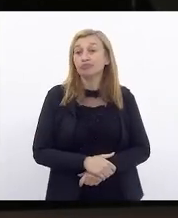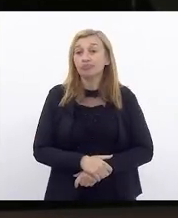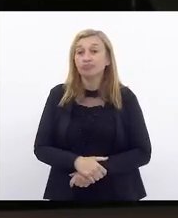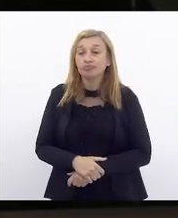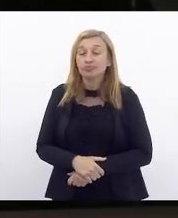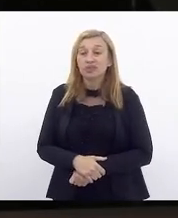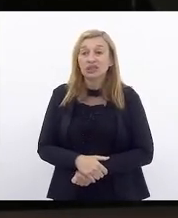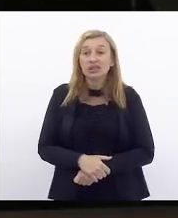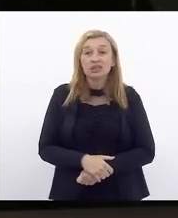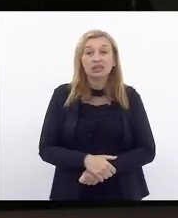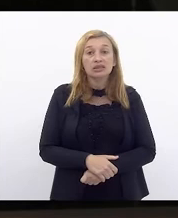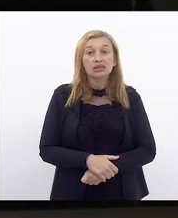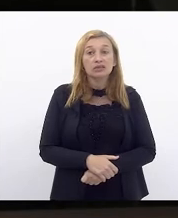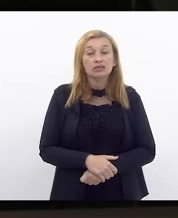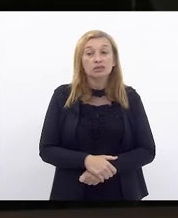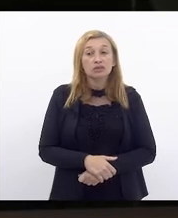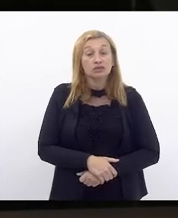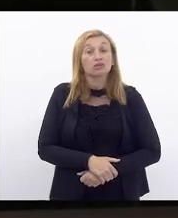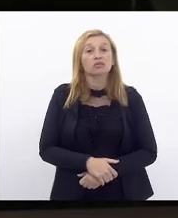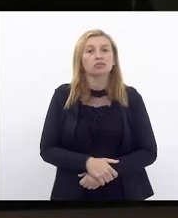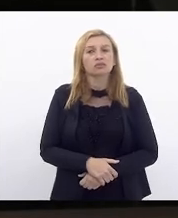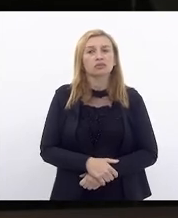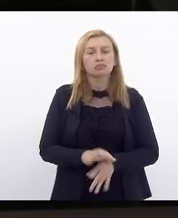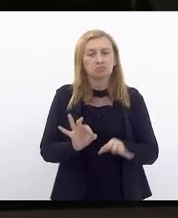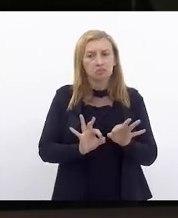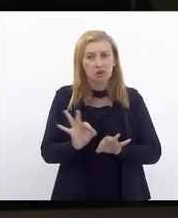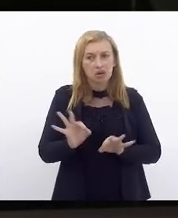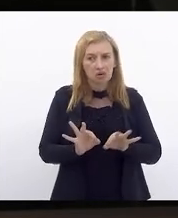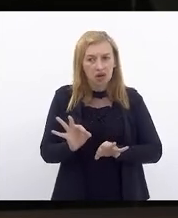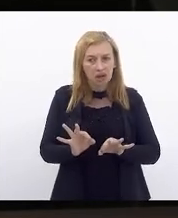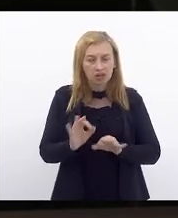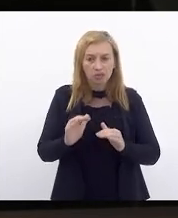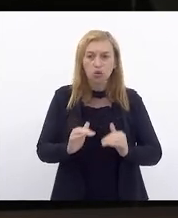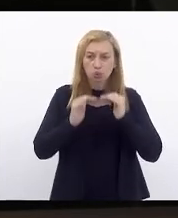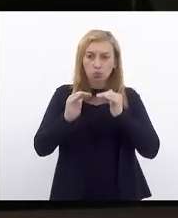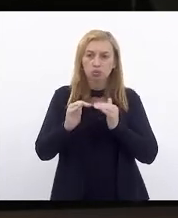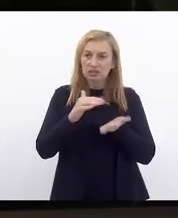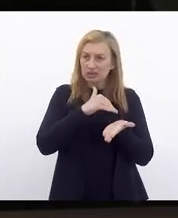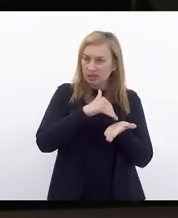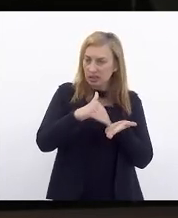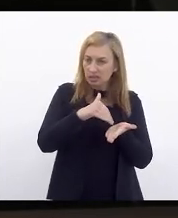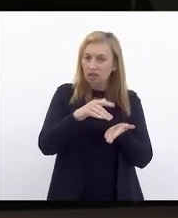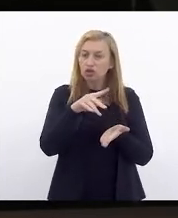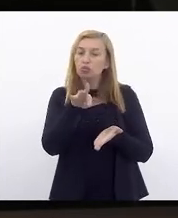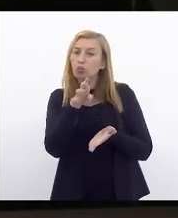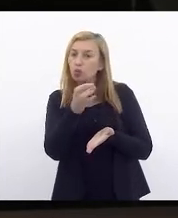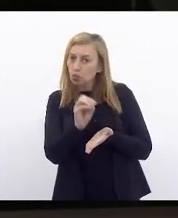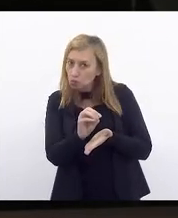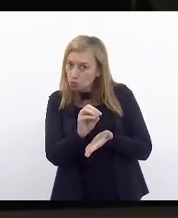Uma exposição feita pelo subsecretário Bruno